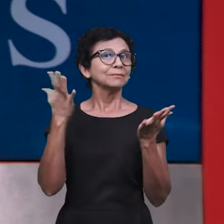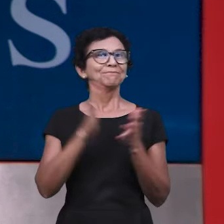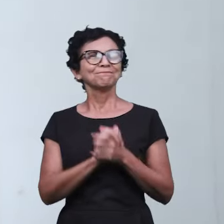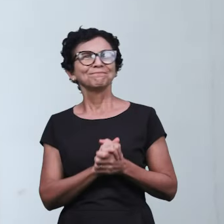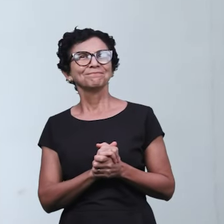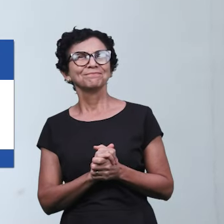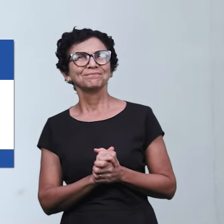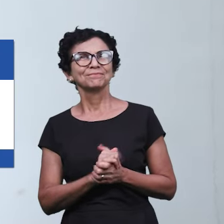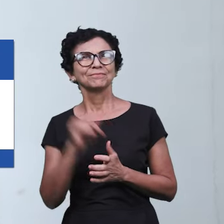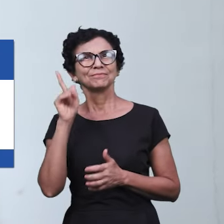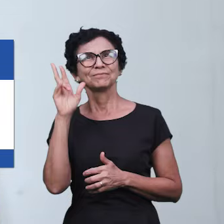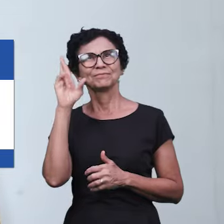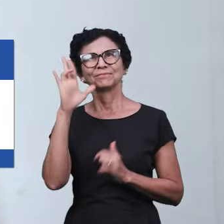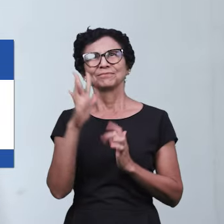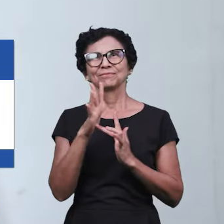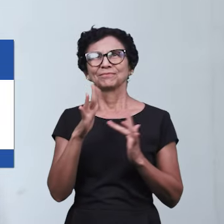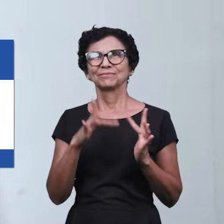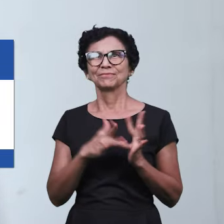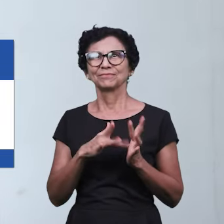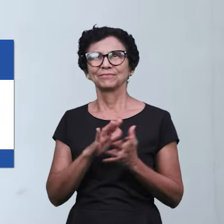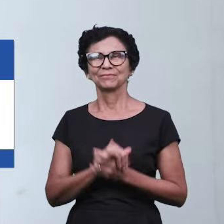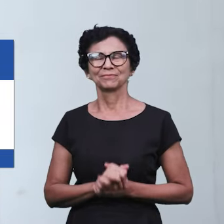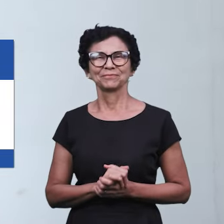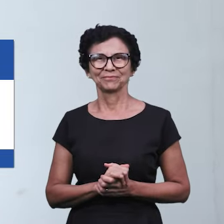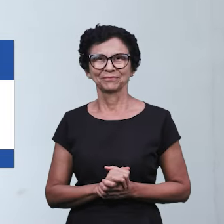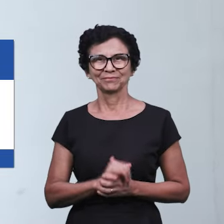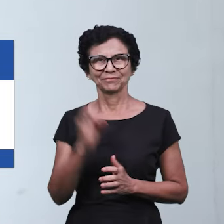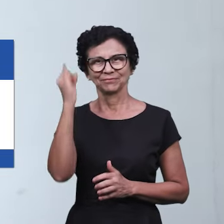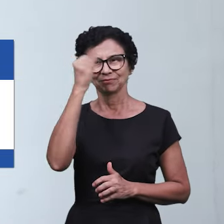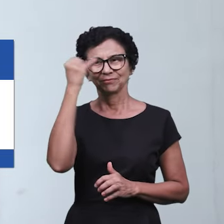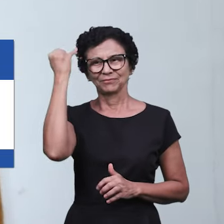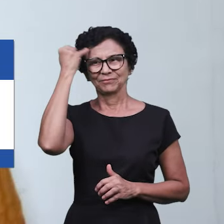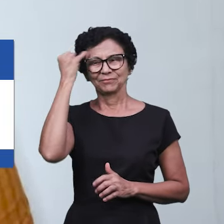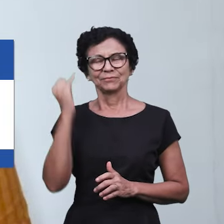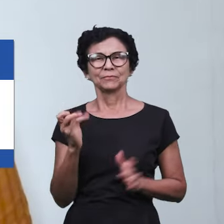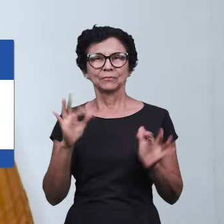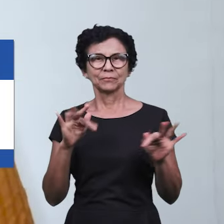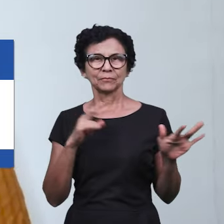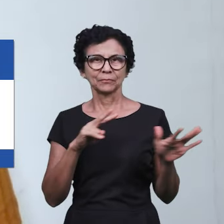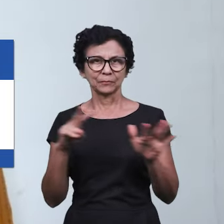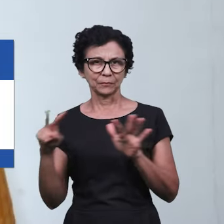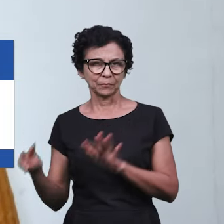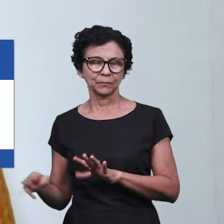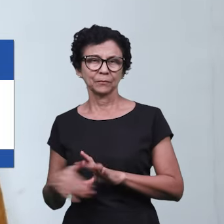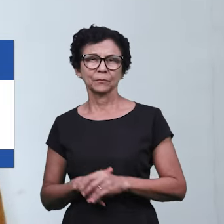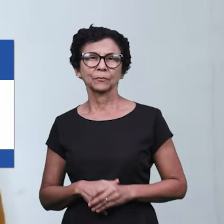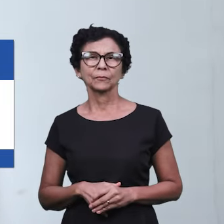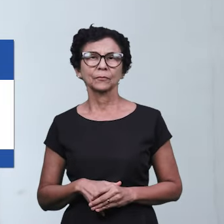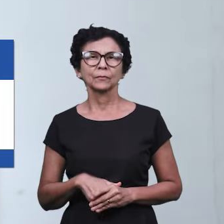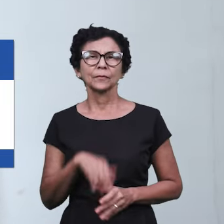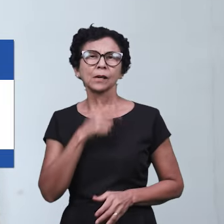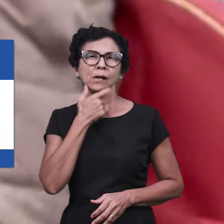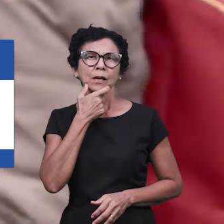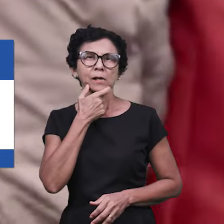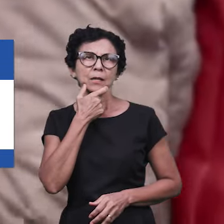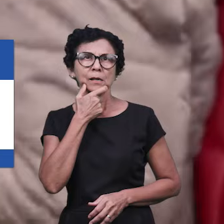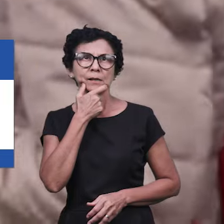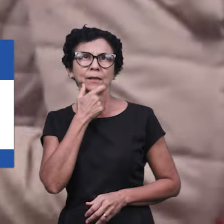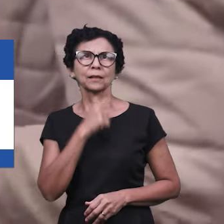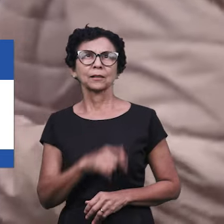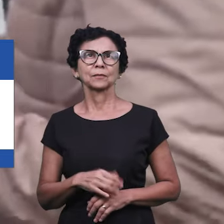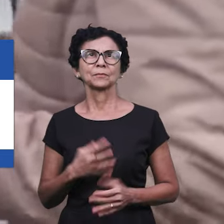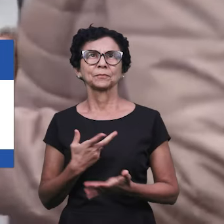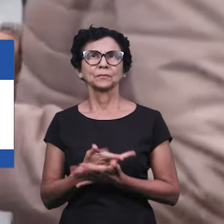Europa. A paz do Senhor Jesus, Jorge! Nesta última semana, a igreja de Eastbourne, na Inglaterra, realizou uma